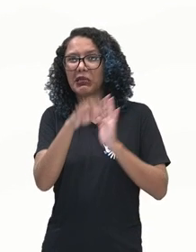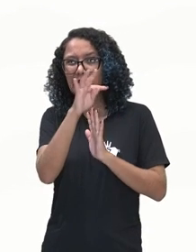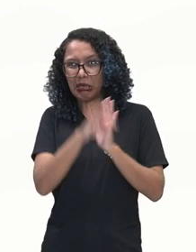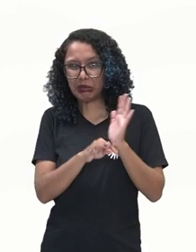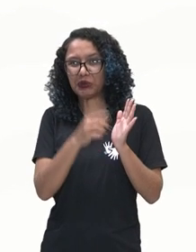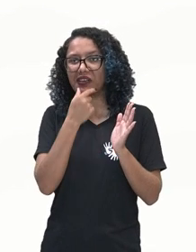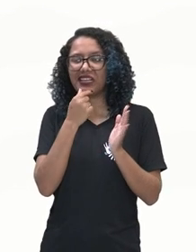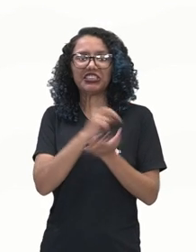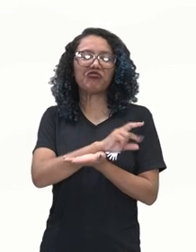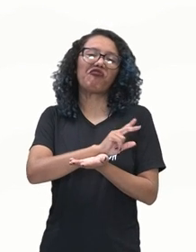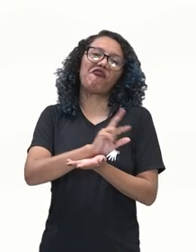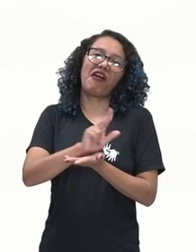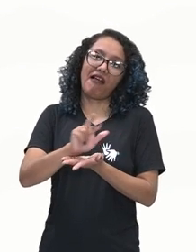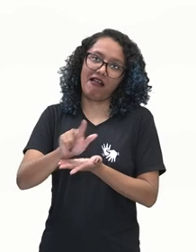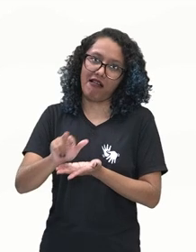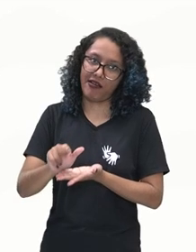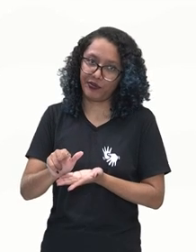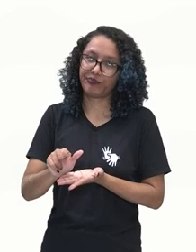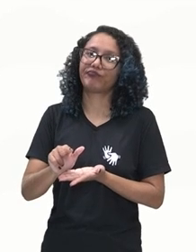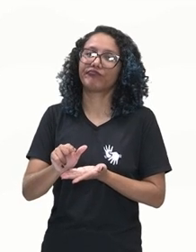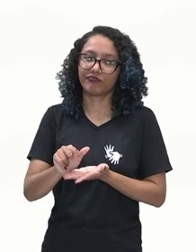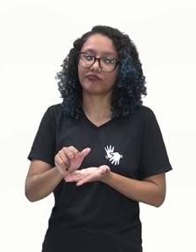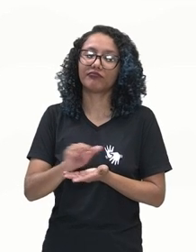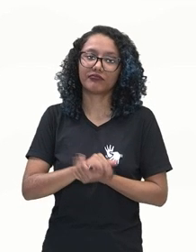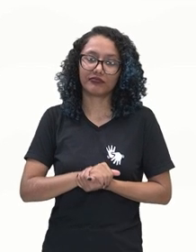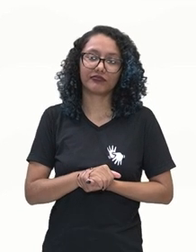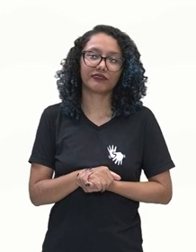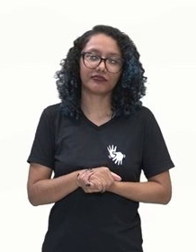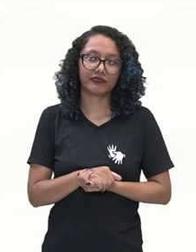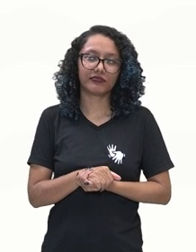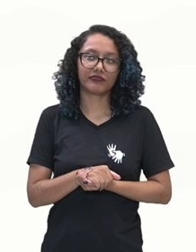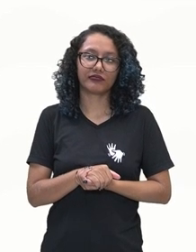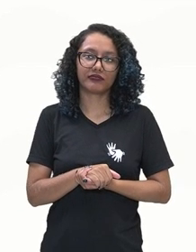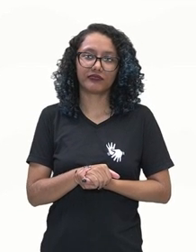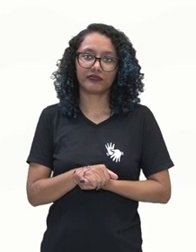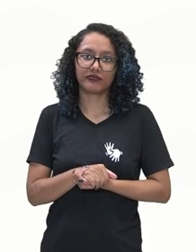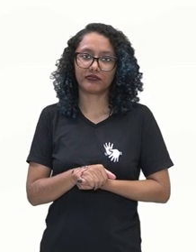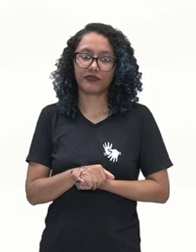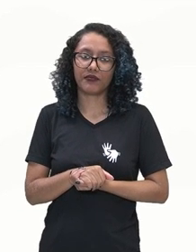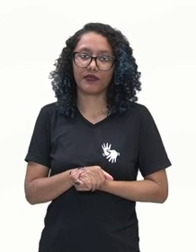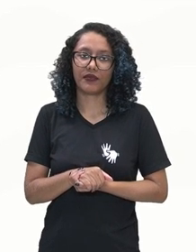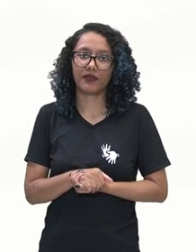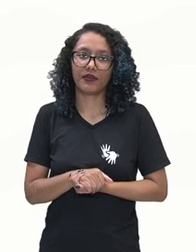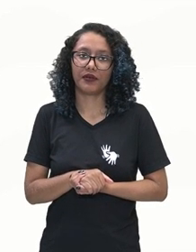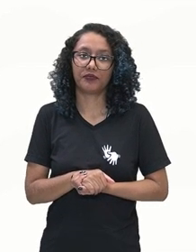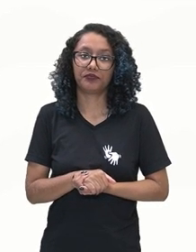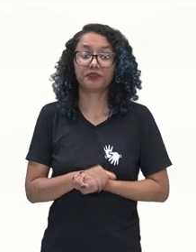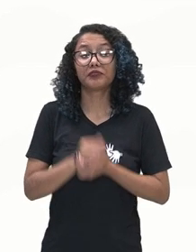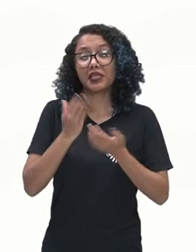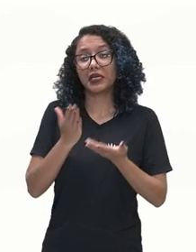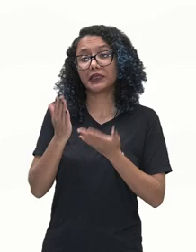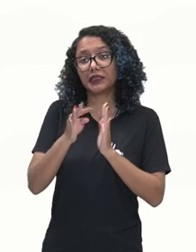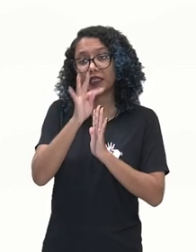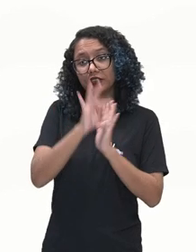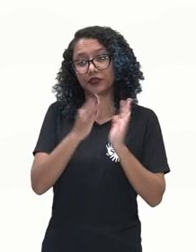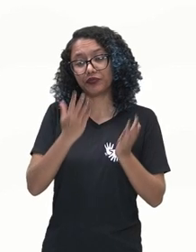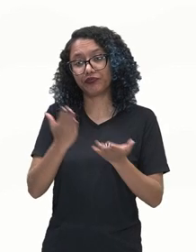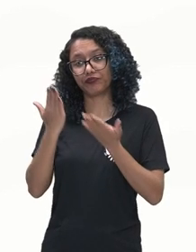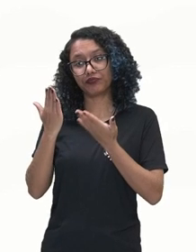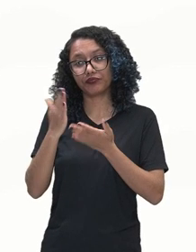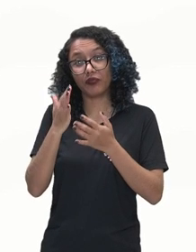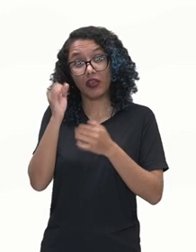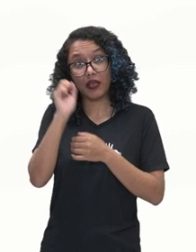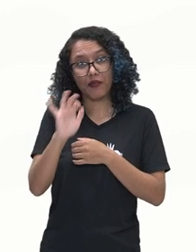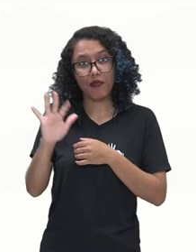ok? Aqui, gente, nós estamos falando sobre o texto... Observem a imagem, nós temos ali